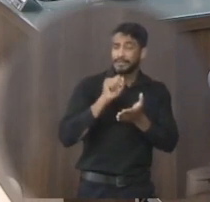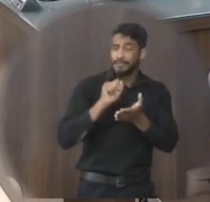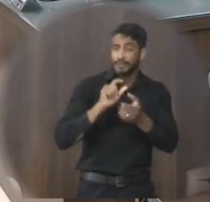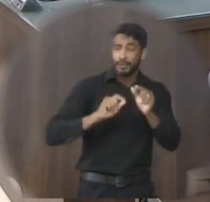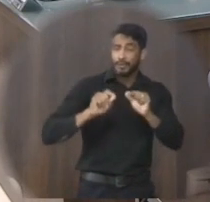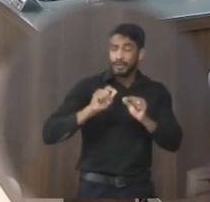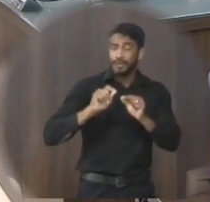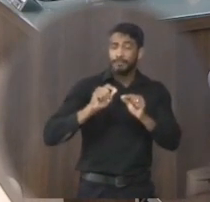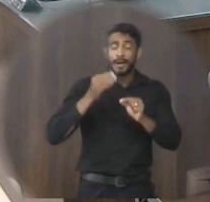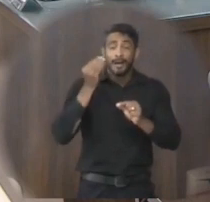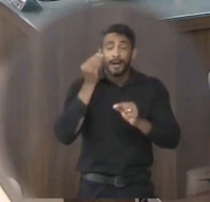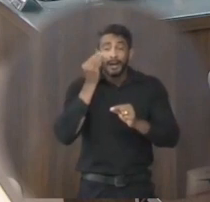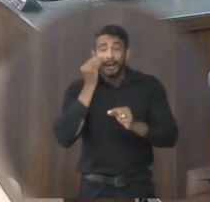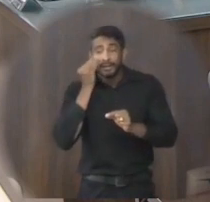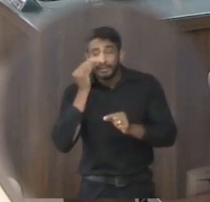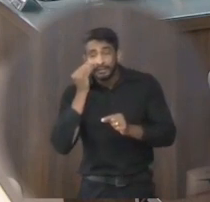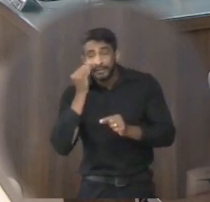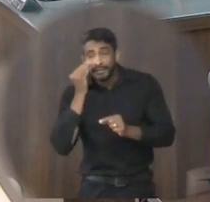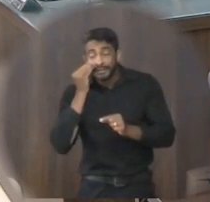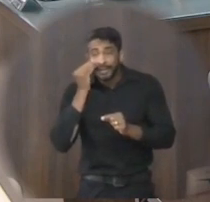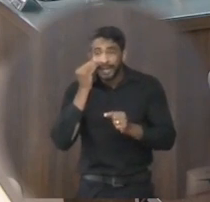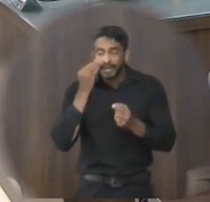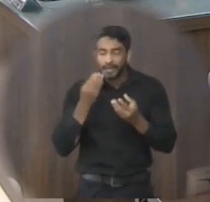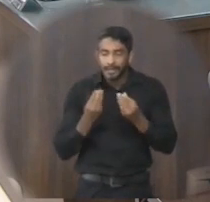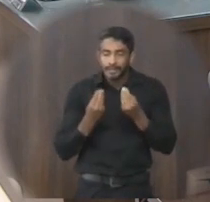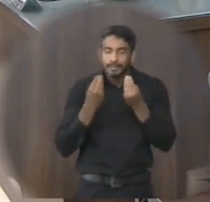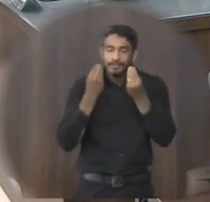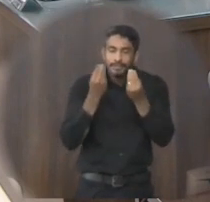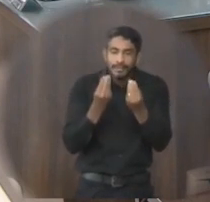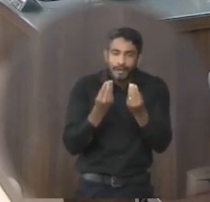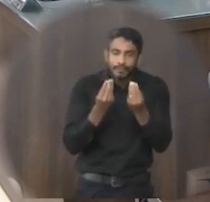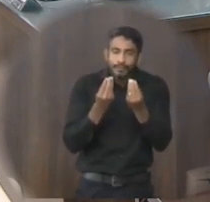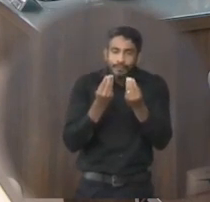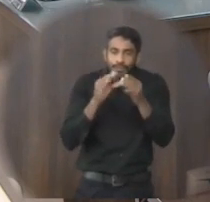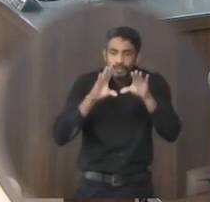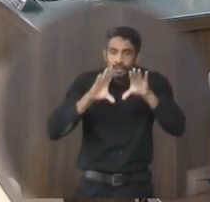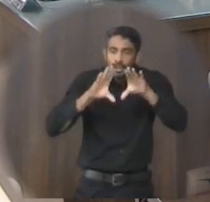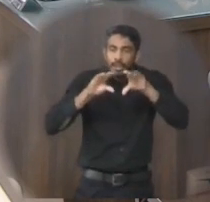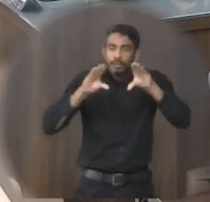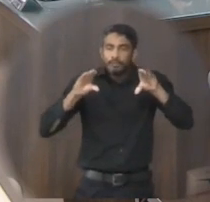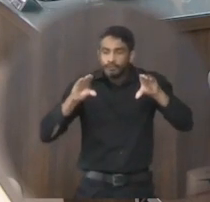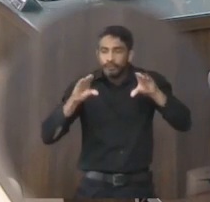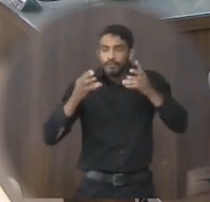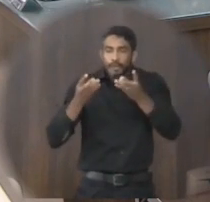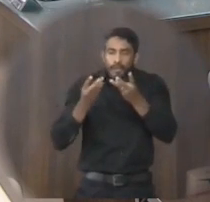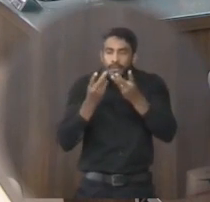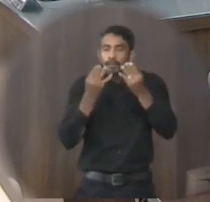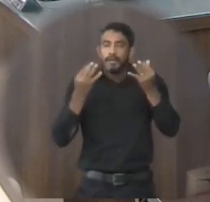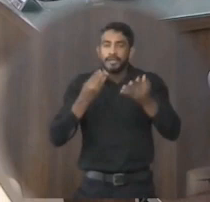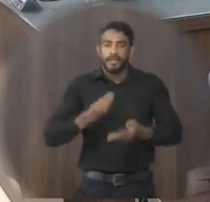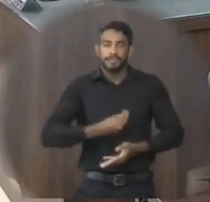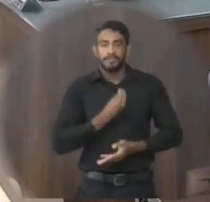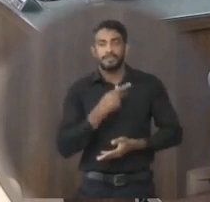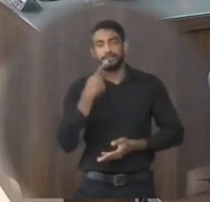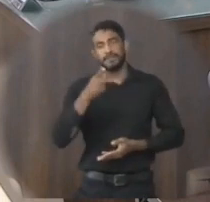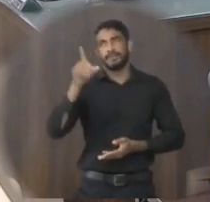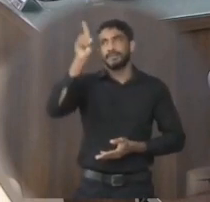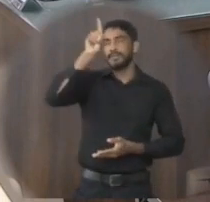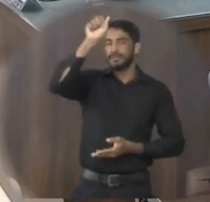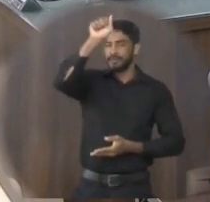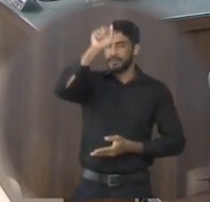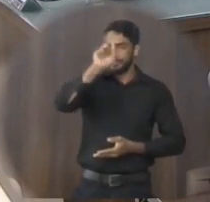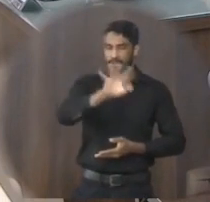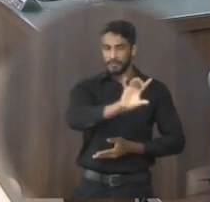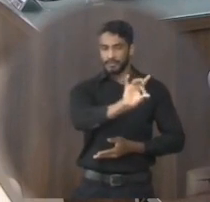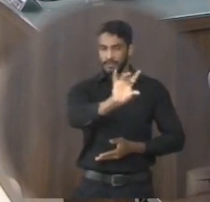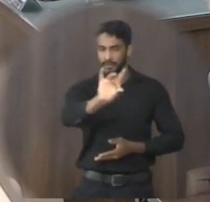tentar dar um pouco mais de conforto para os que ficaram aí e que Deus abençoe a cada um